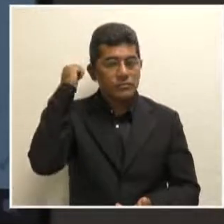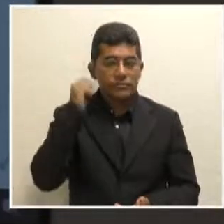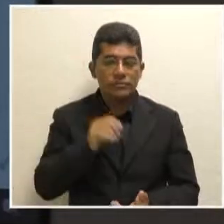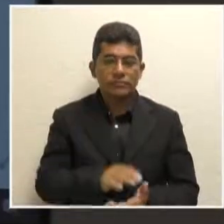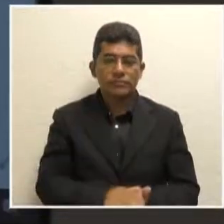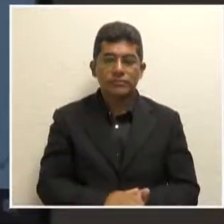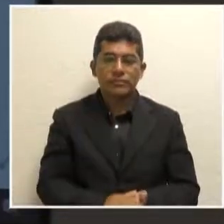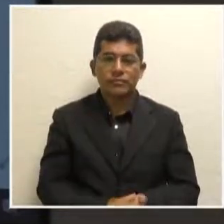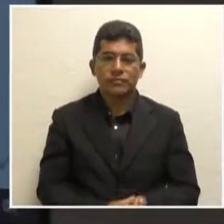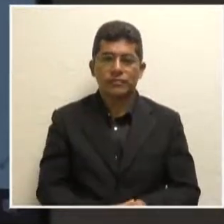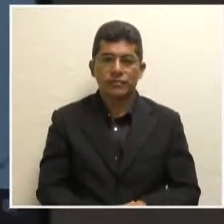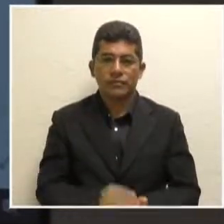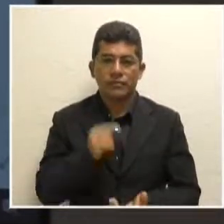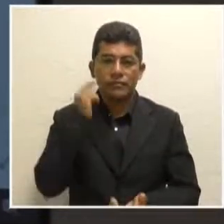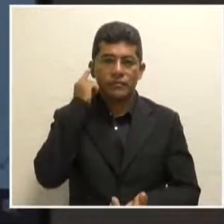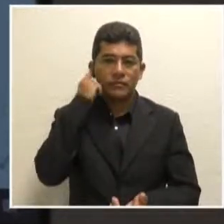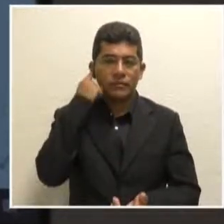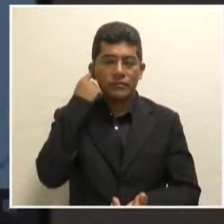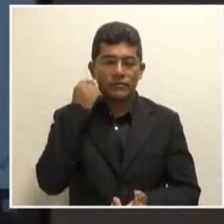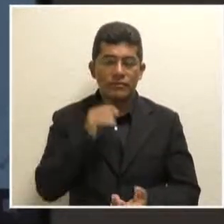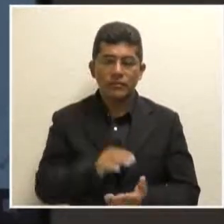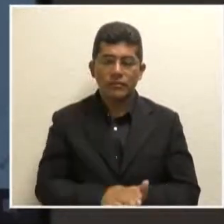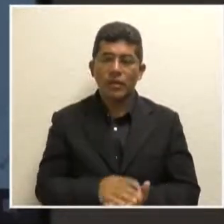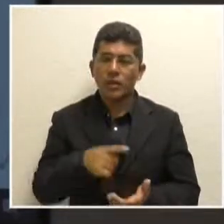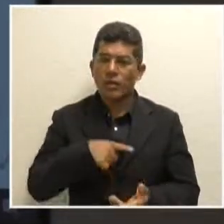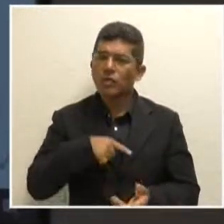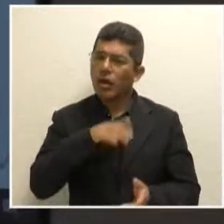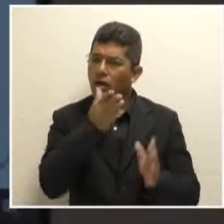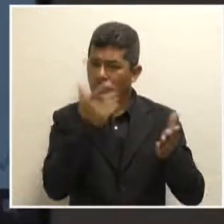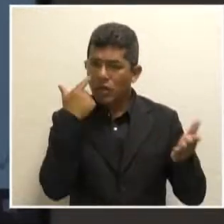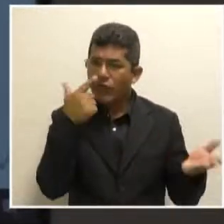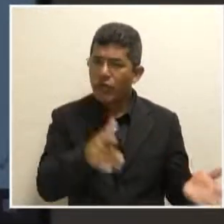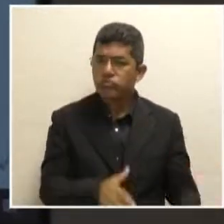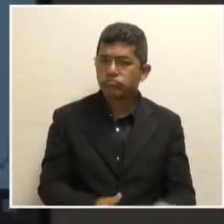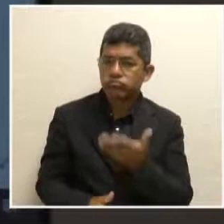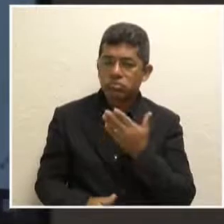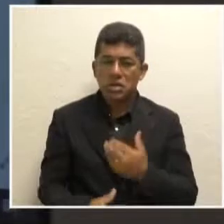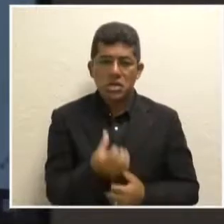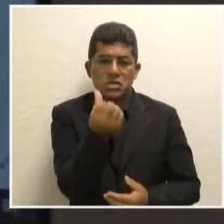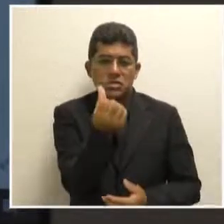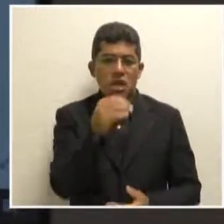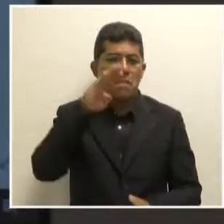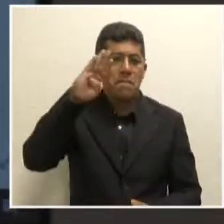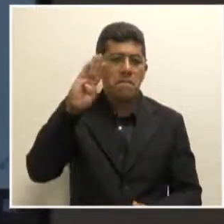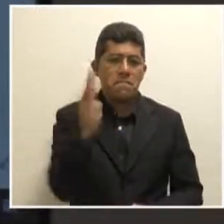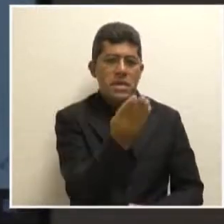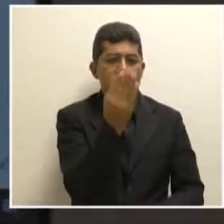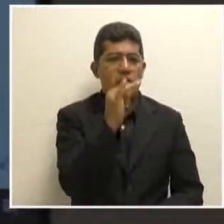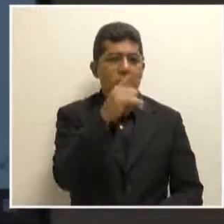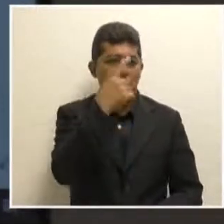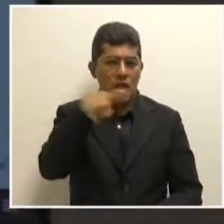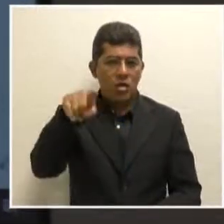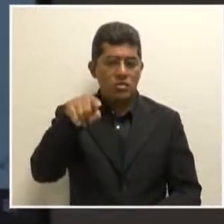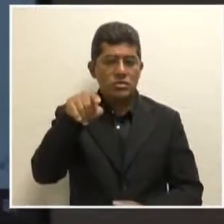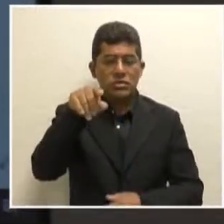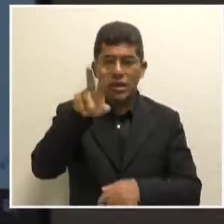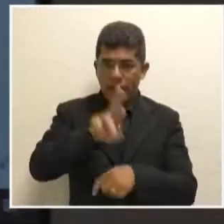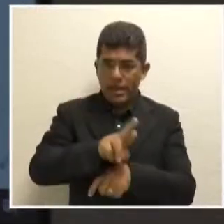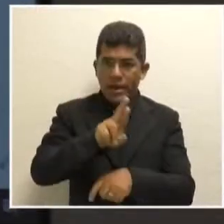nós temos aí 6 bilhões de reais, 229 milhões.